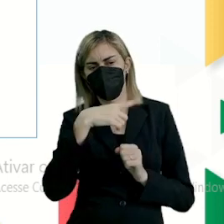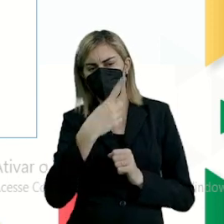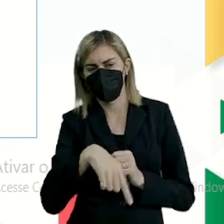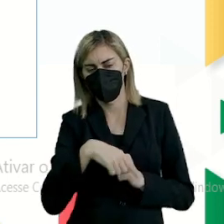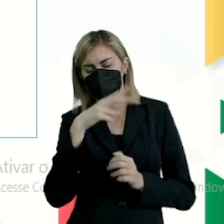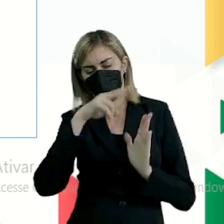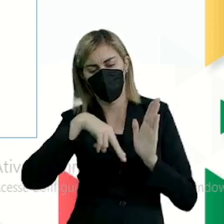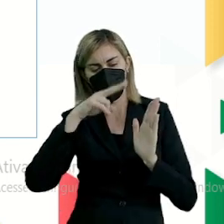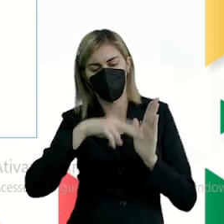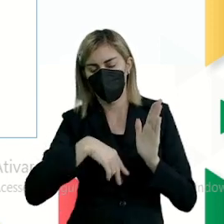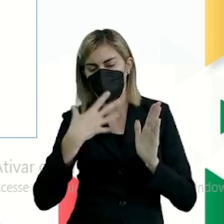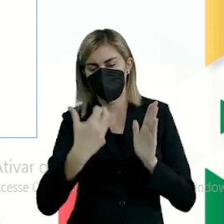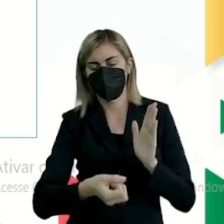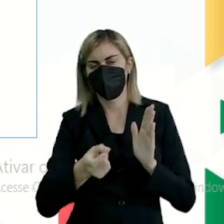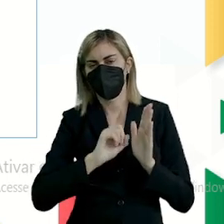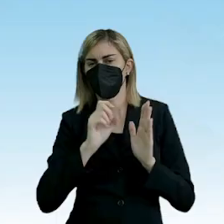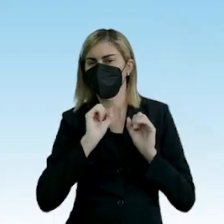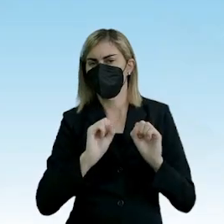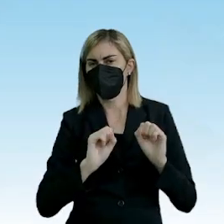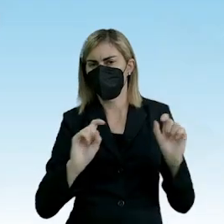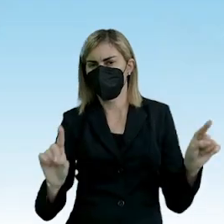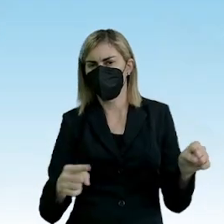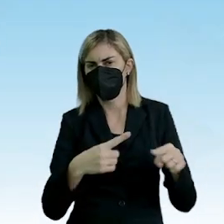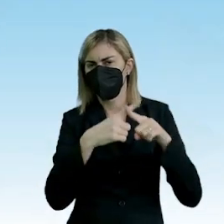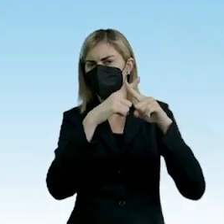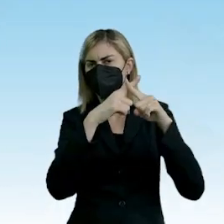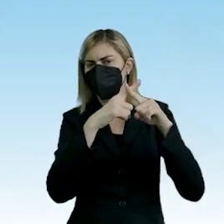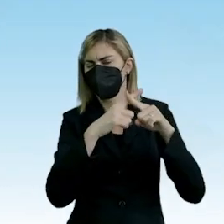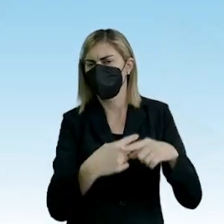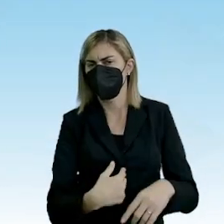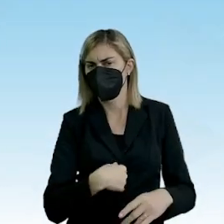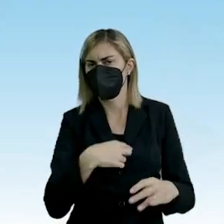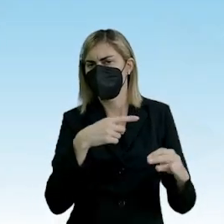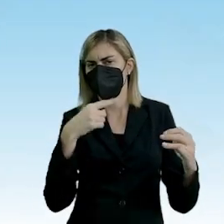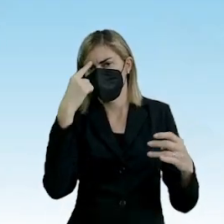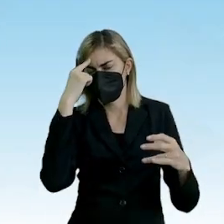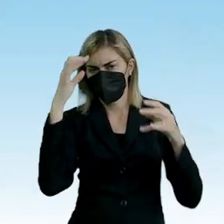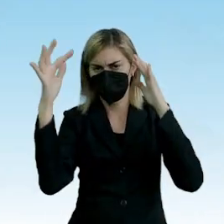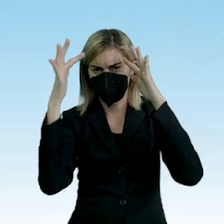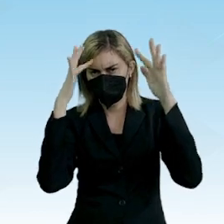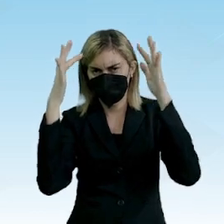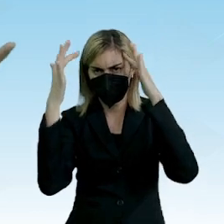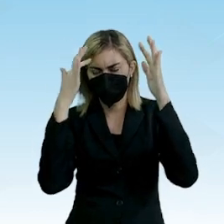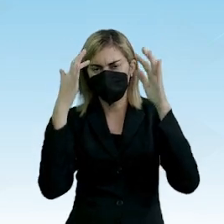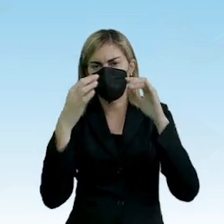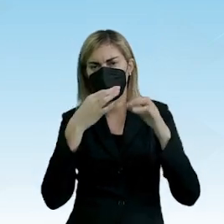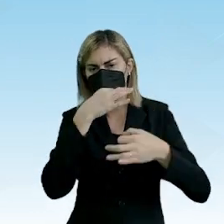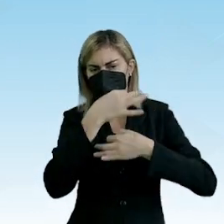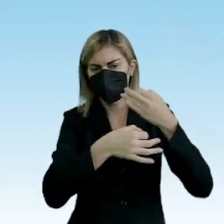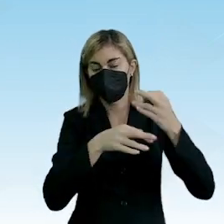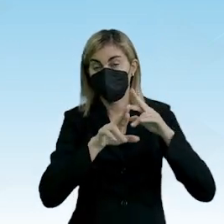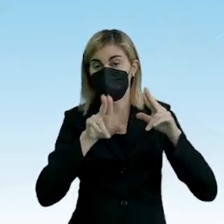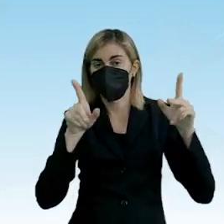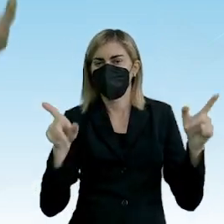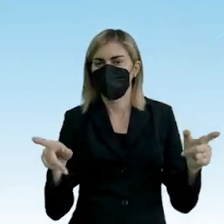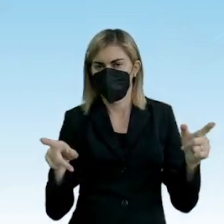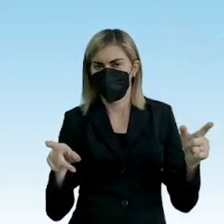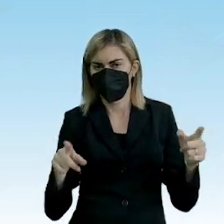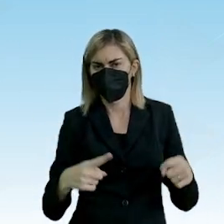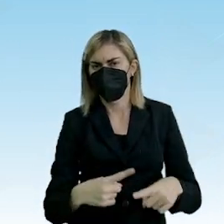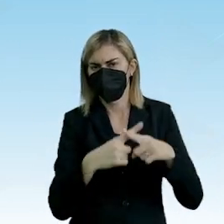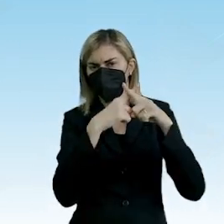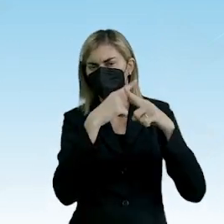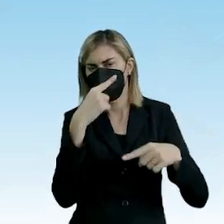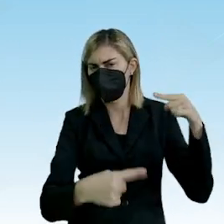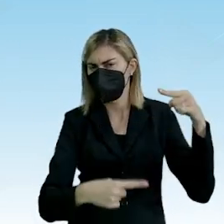pelo leitor. Quando há um embate, um embate ideológico, ideias diferentes, esse embate,